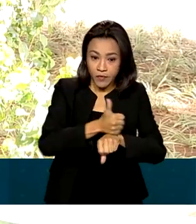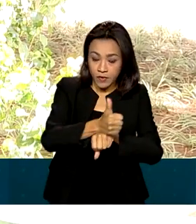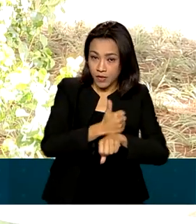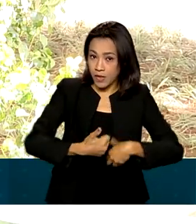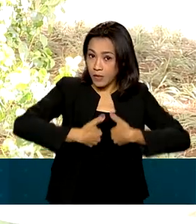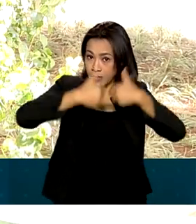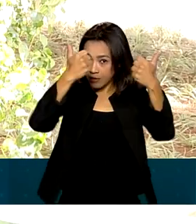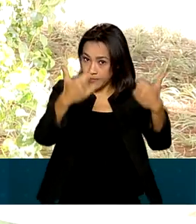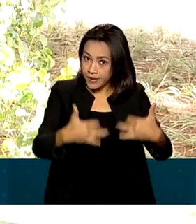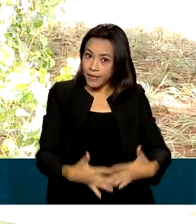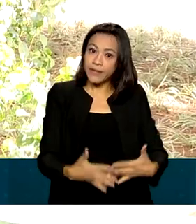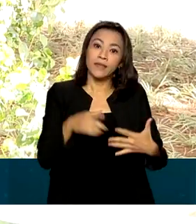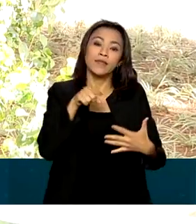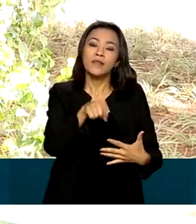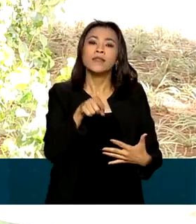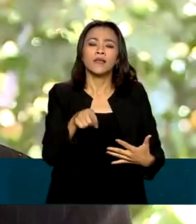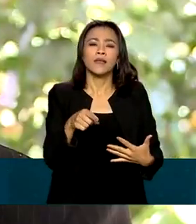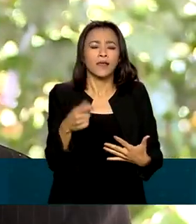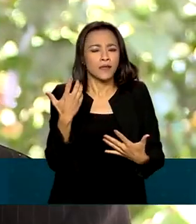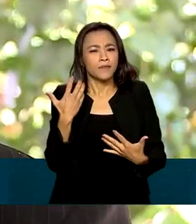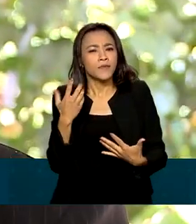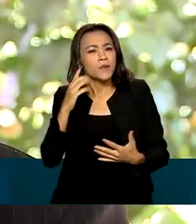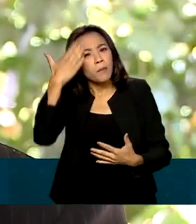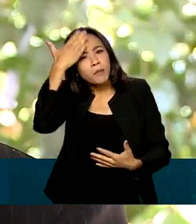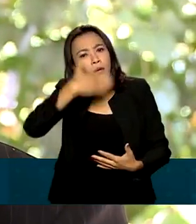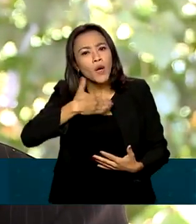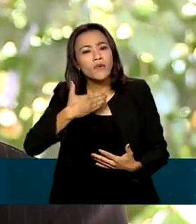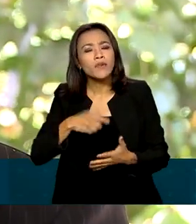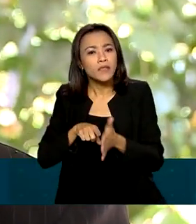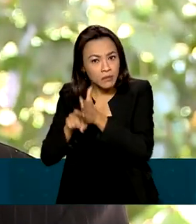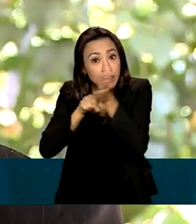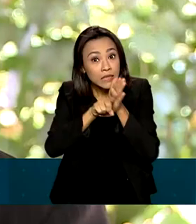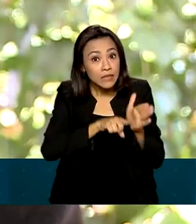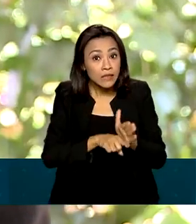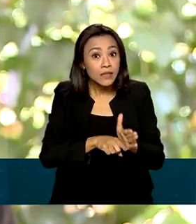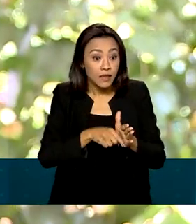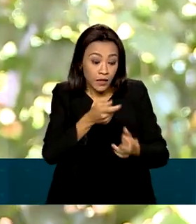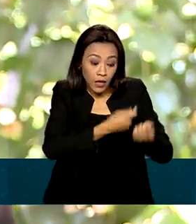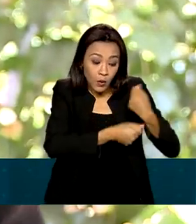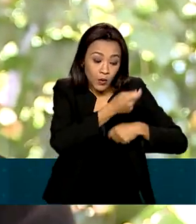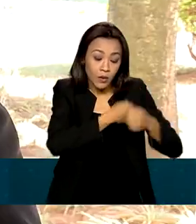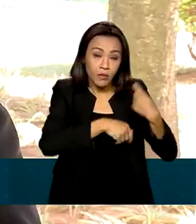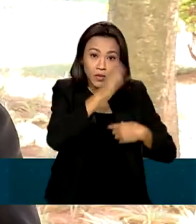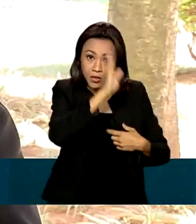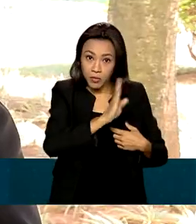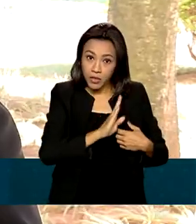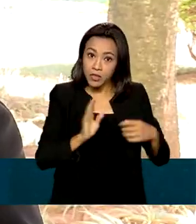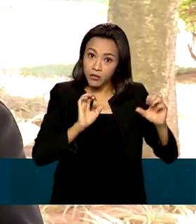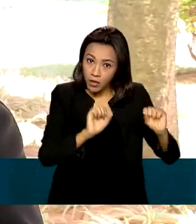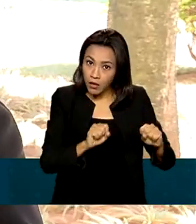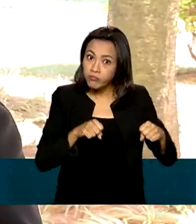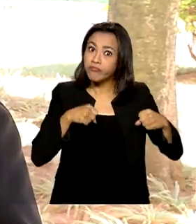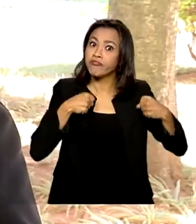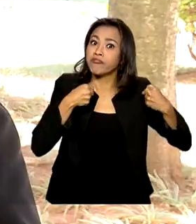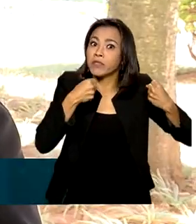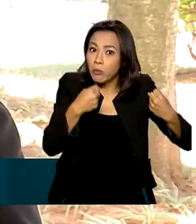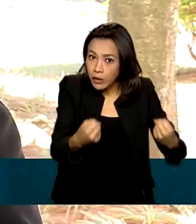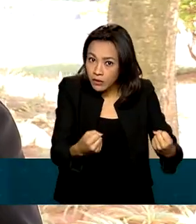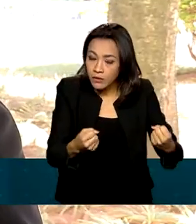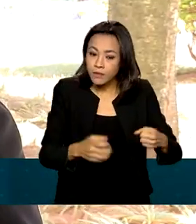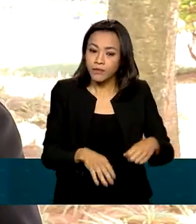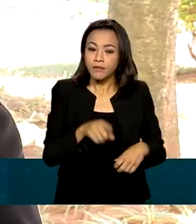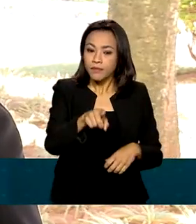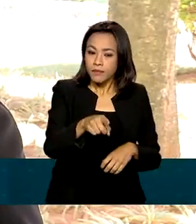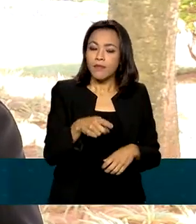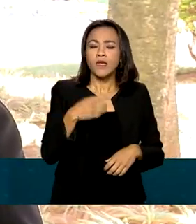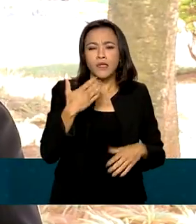Nacional por Amostra de Domicílios Contínua mostram que a economia brasileira está se recuperando. A economia está respondendo com um ritmo